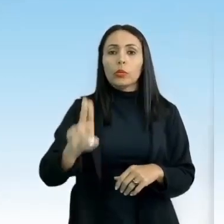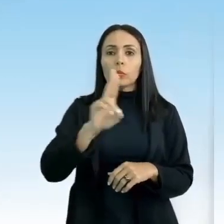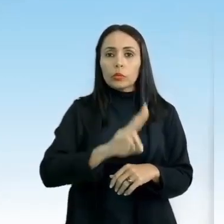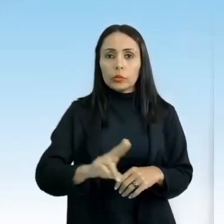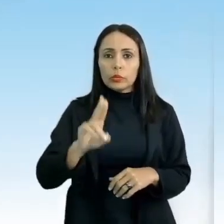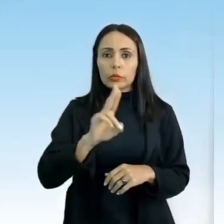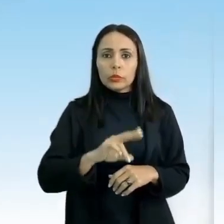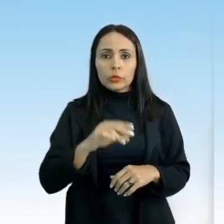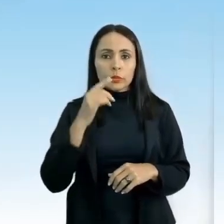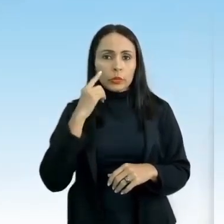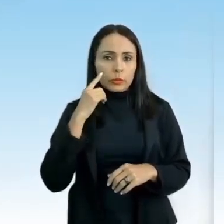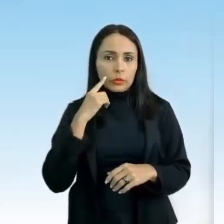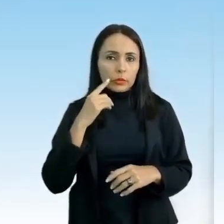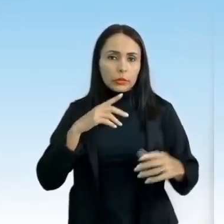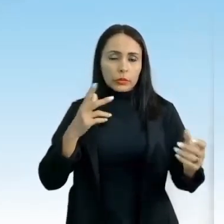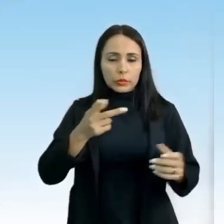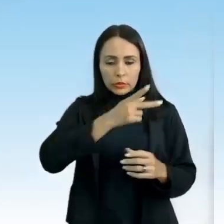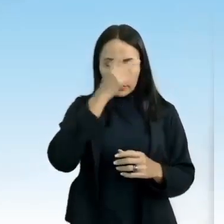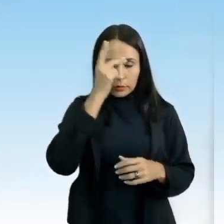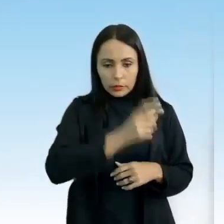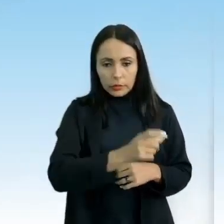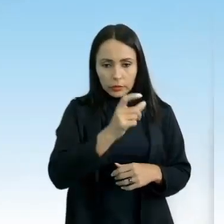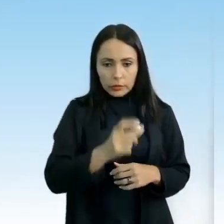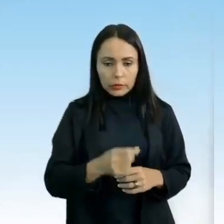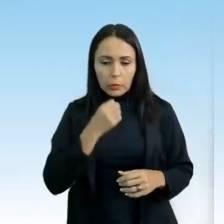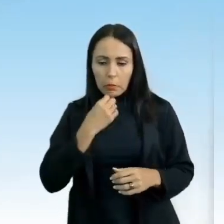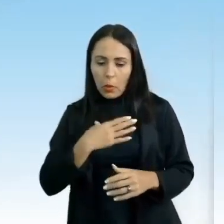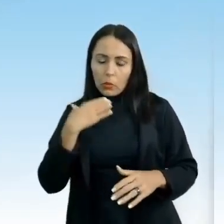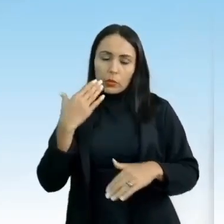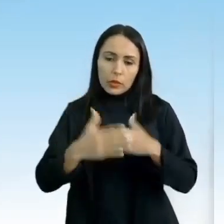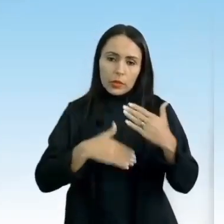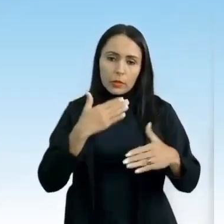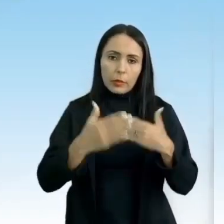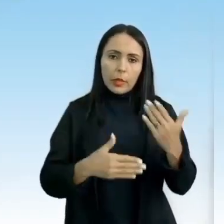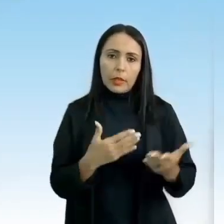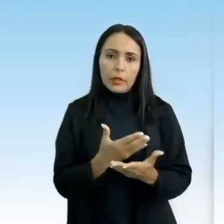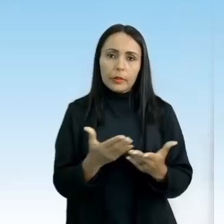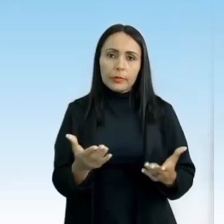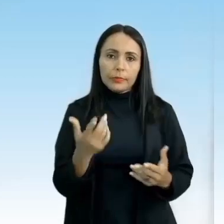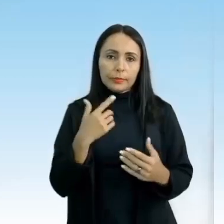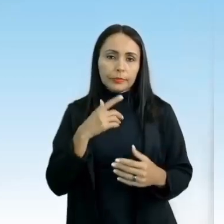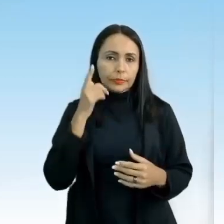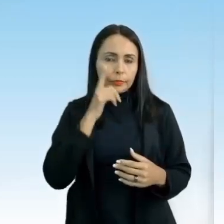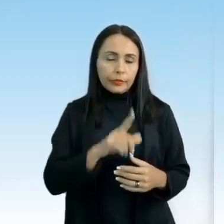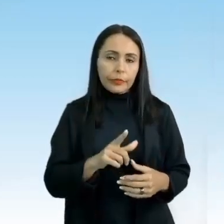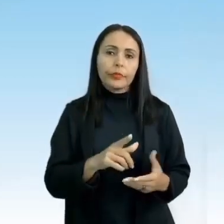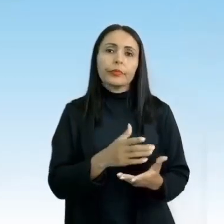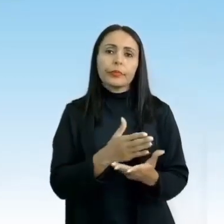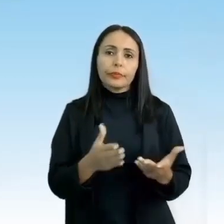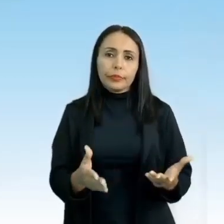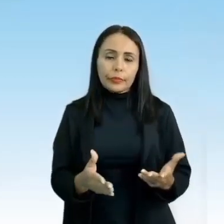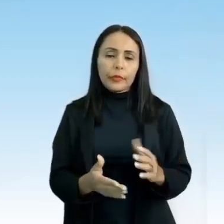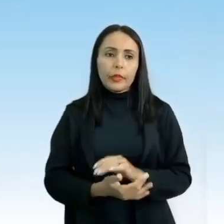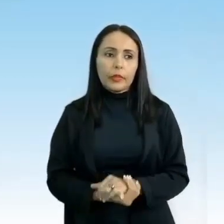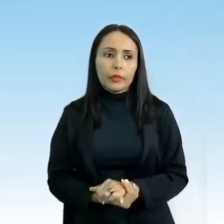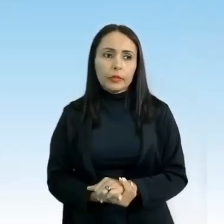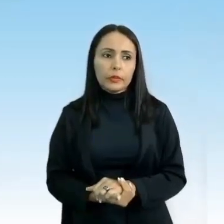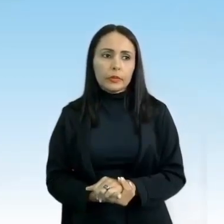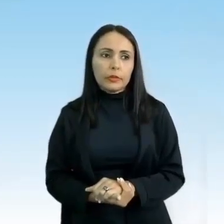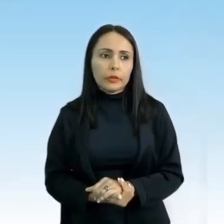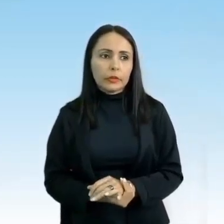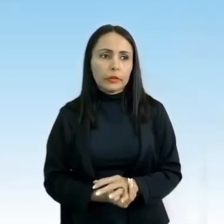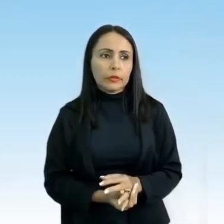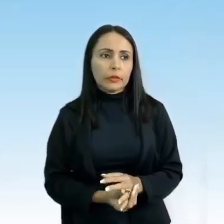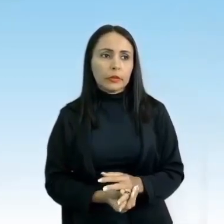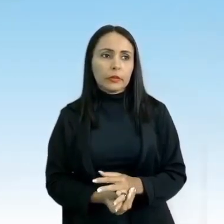que os seus atletas tenham um bom desempenho durante o jogo e consigam vencer a partida, ok?